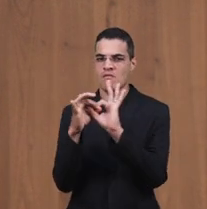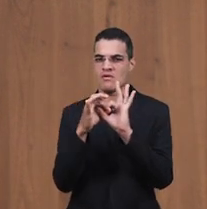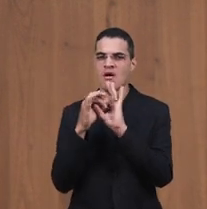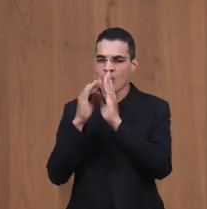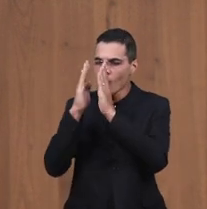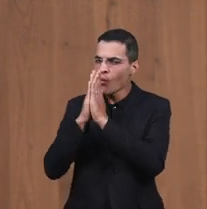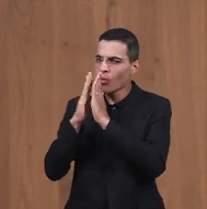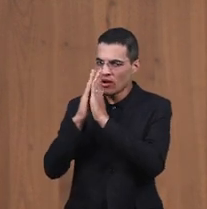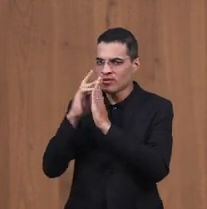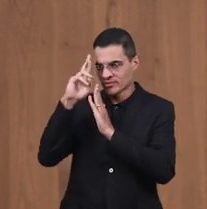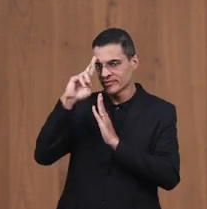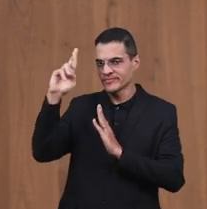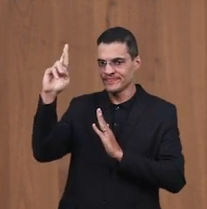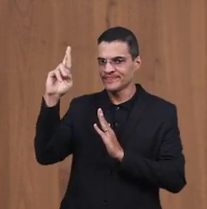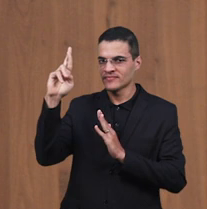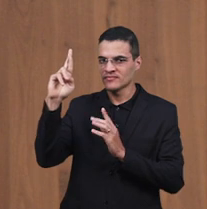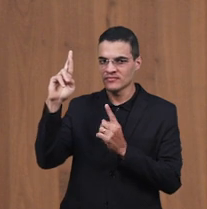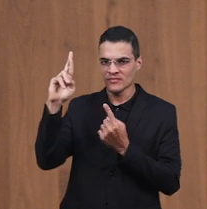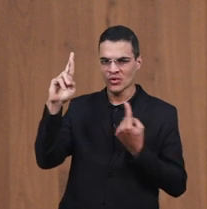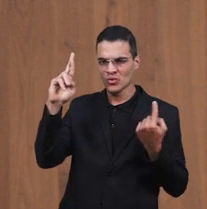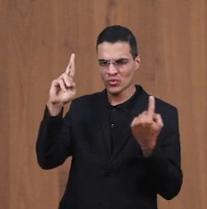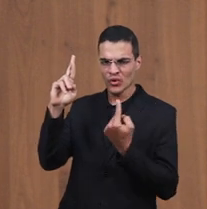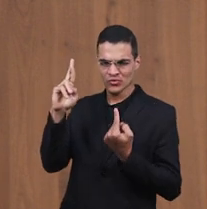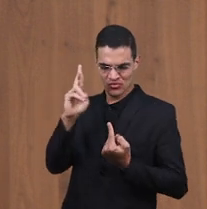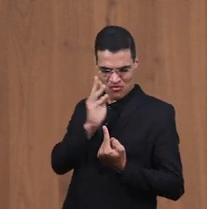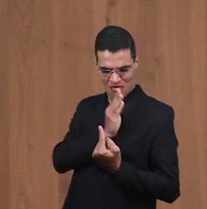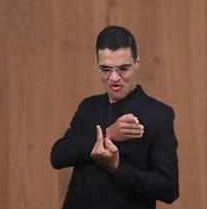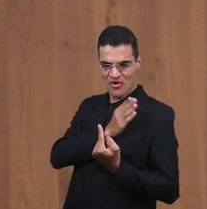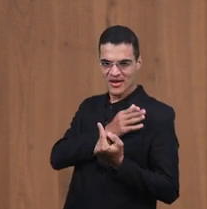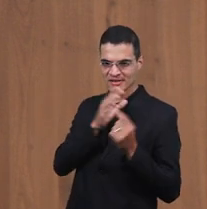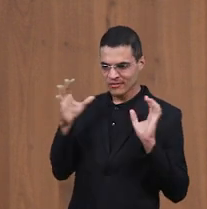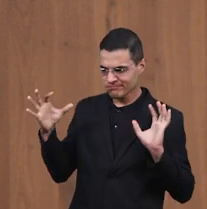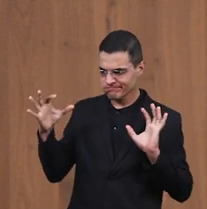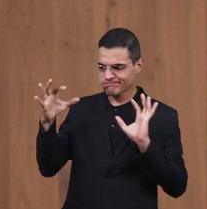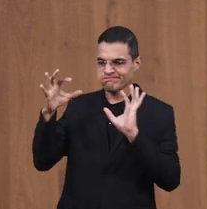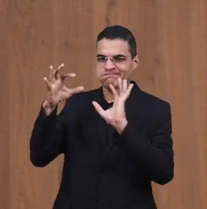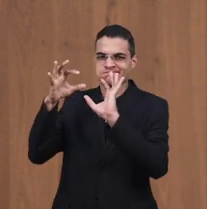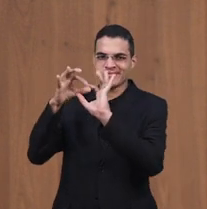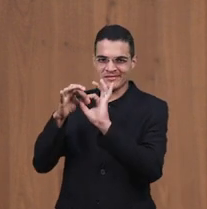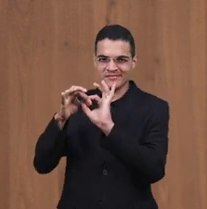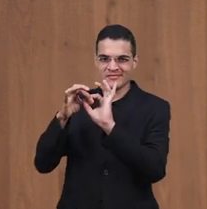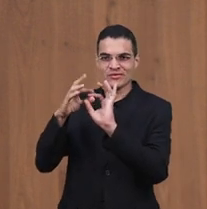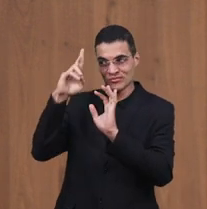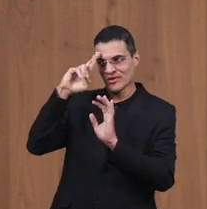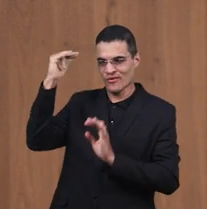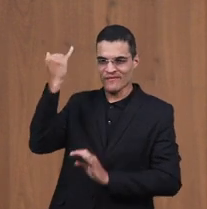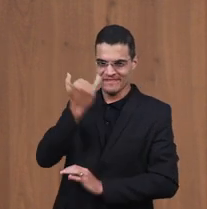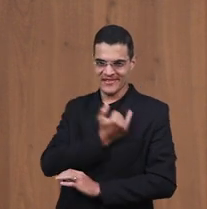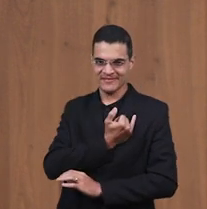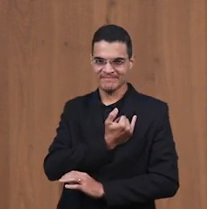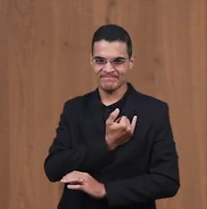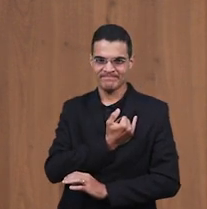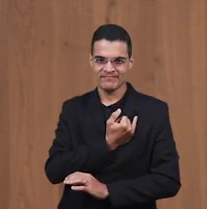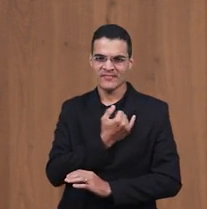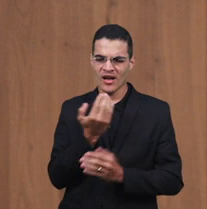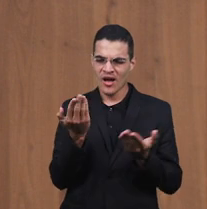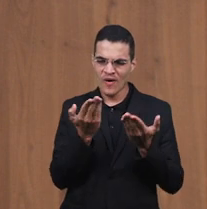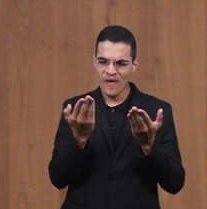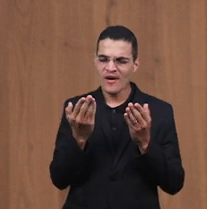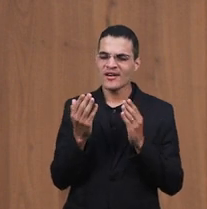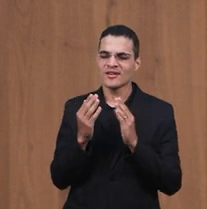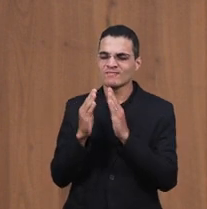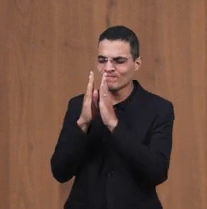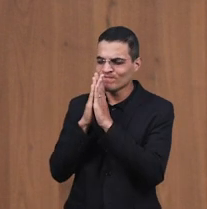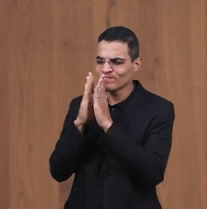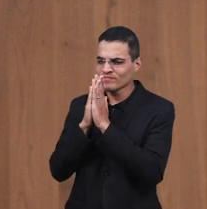para buscarmos Comunhão com o Senhor para que os nossos Corações possam atender E ouvir a voz do Senhor Vamos fechar